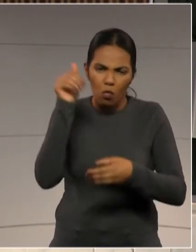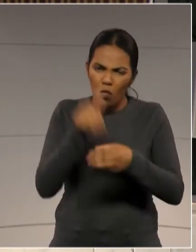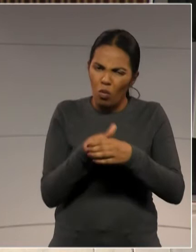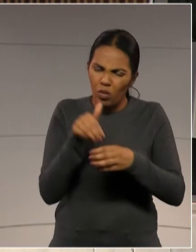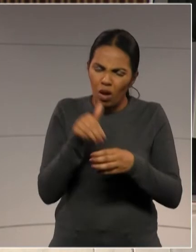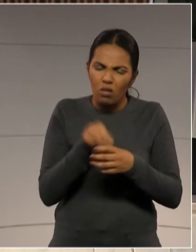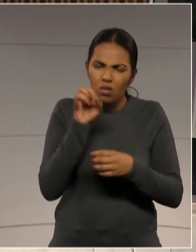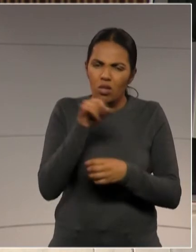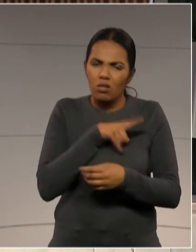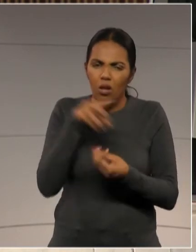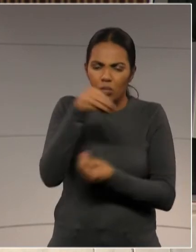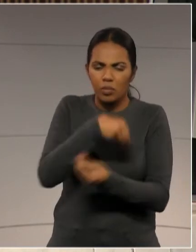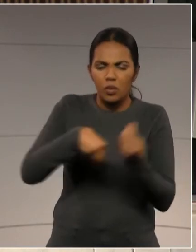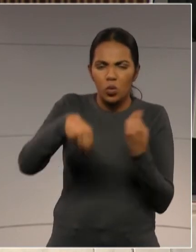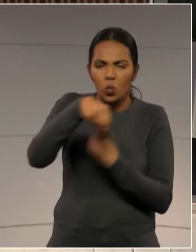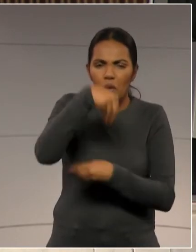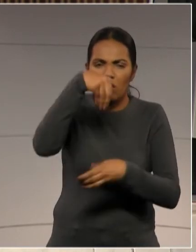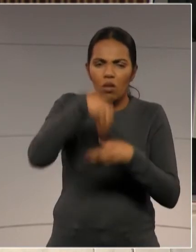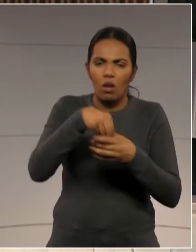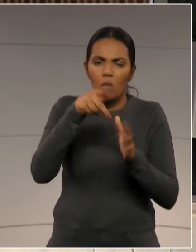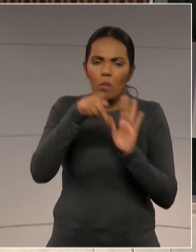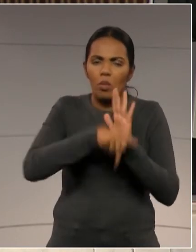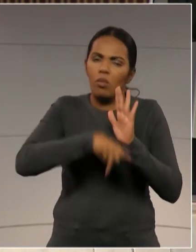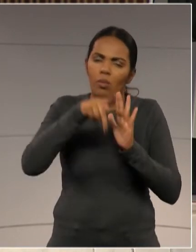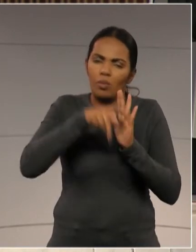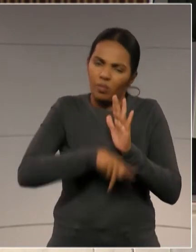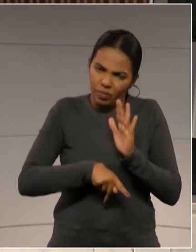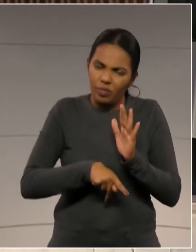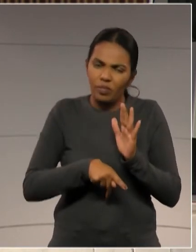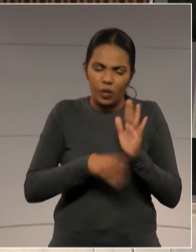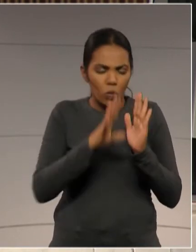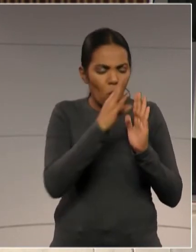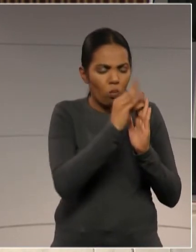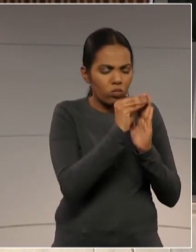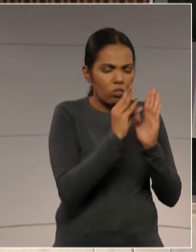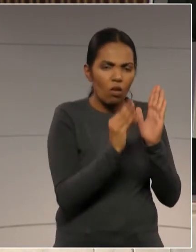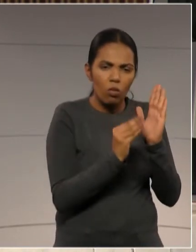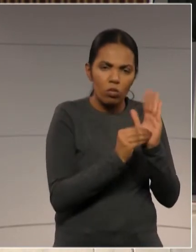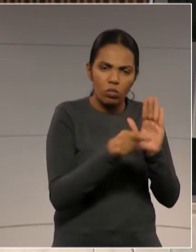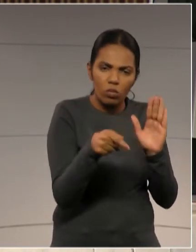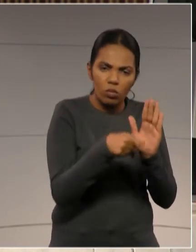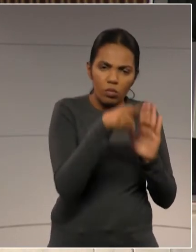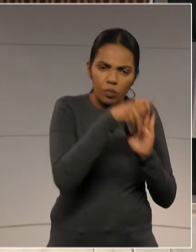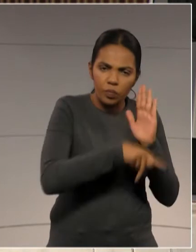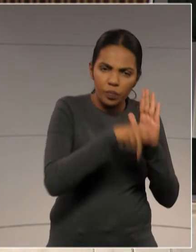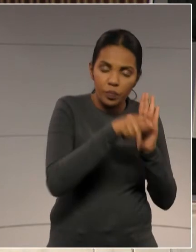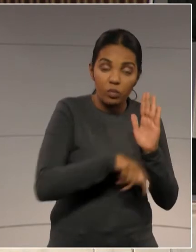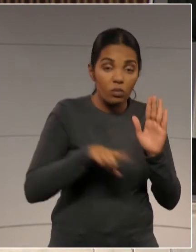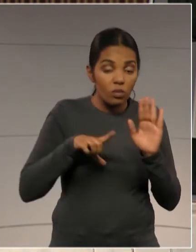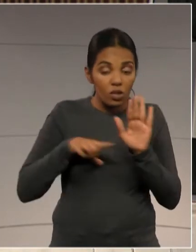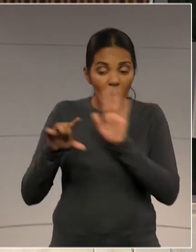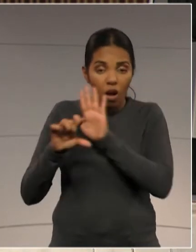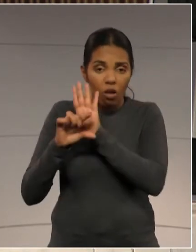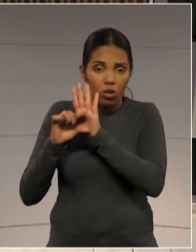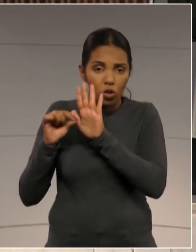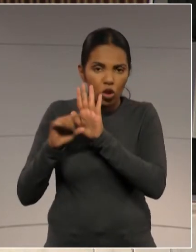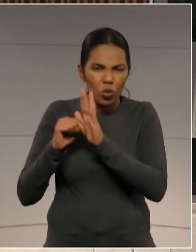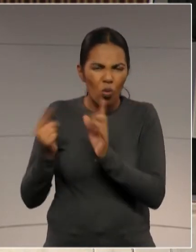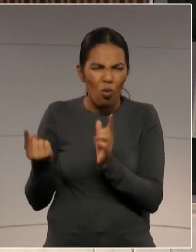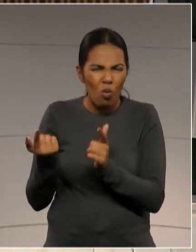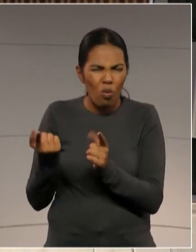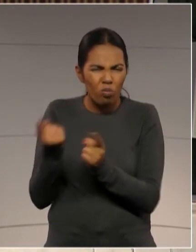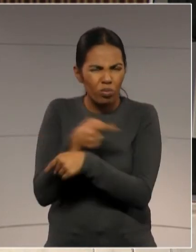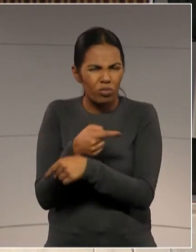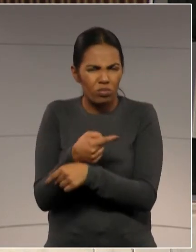no seu conteúdo um artigo que cria funções